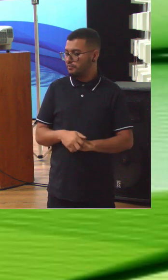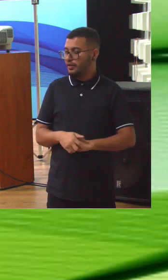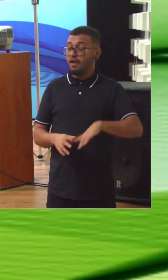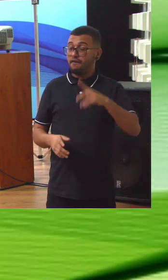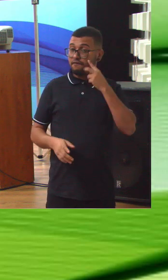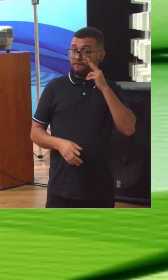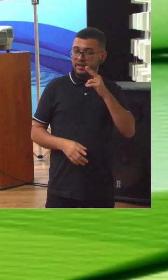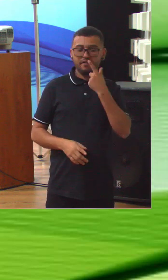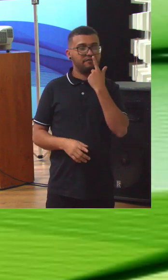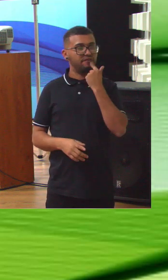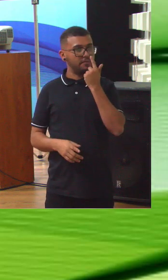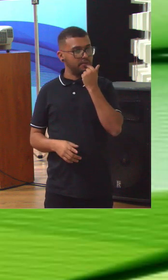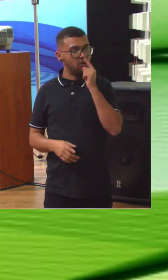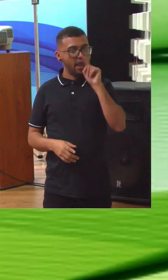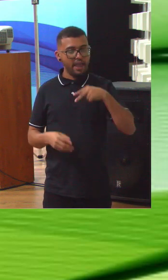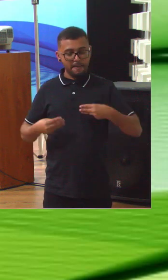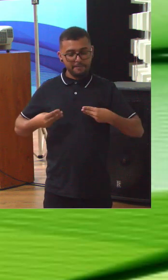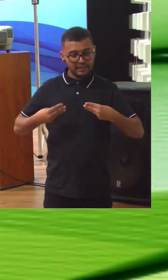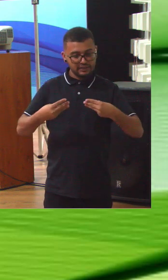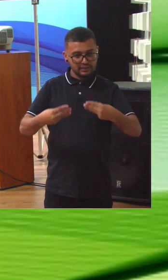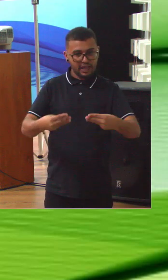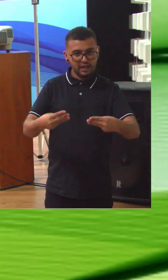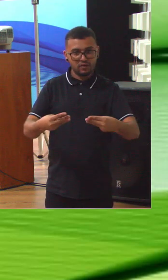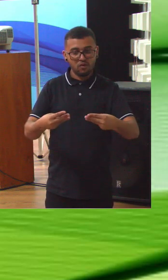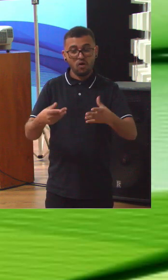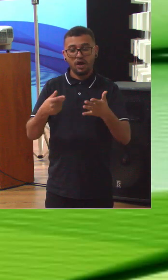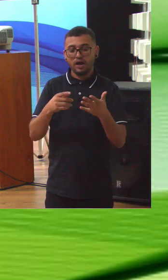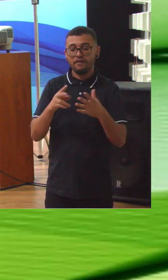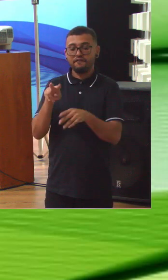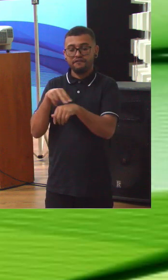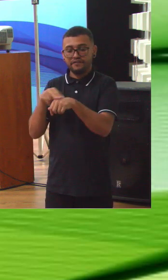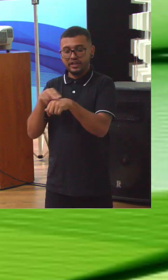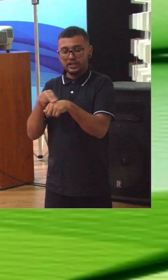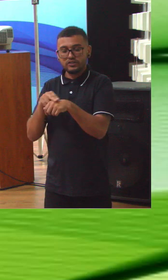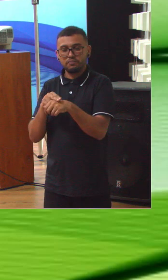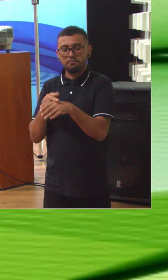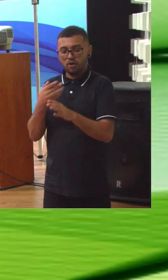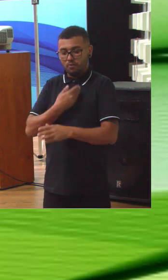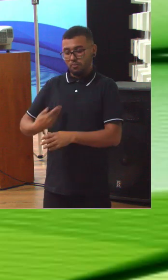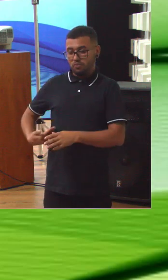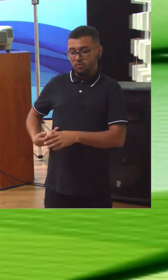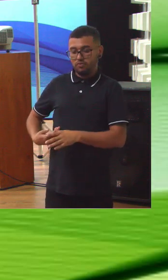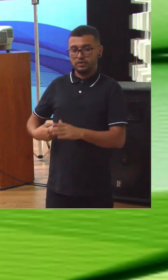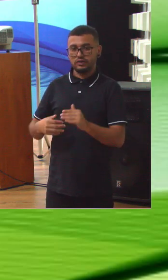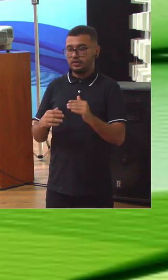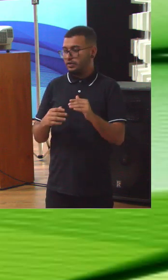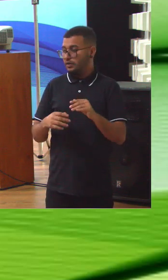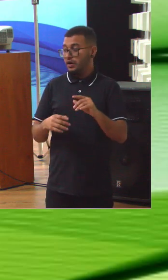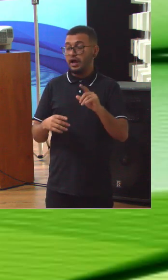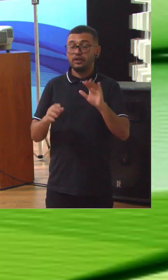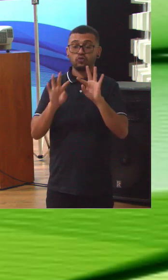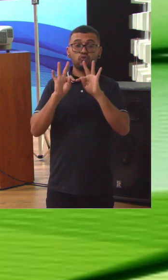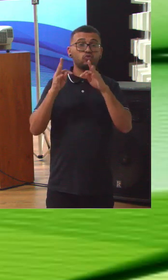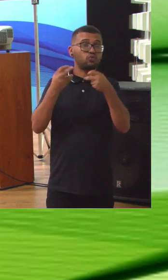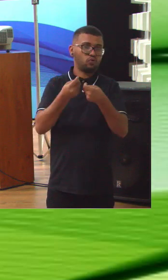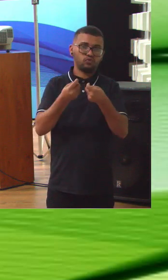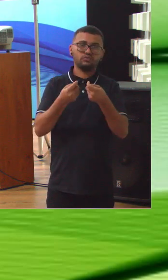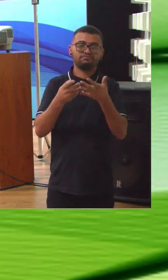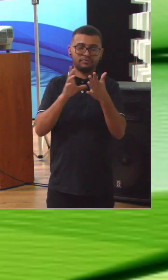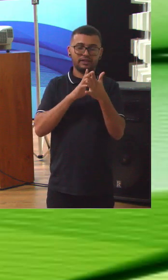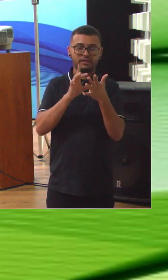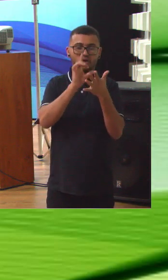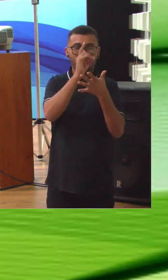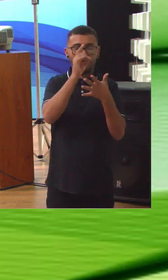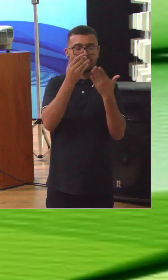vermelho vai estar ministérios em verdinho órgão público administração direta e o poder executivo como um todo. Então você vê aqui as